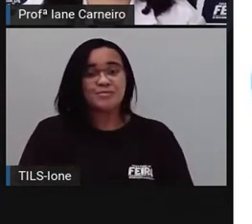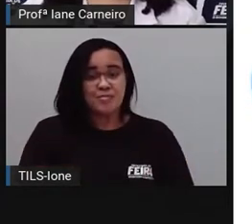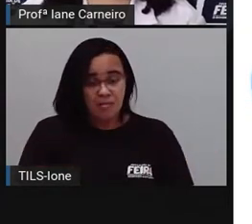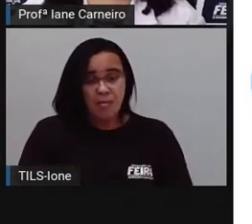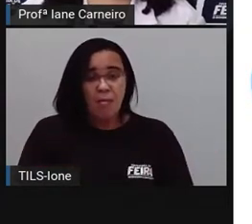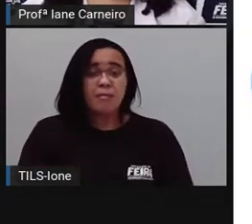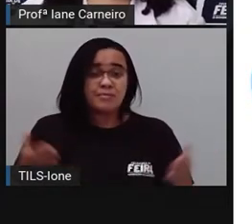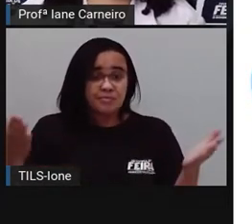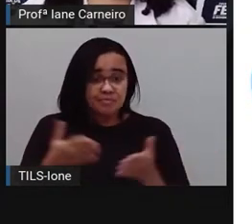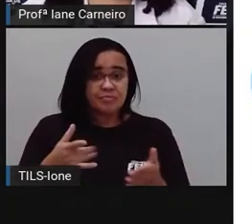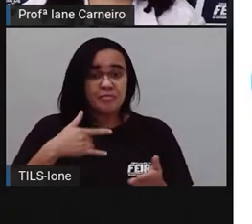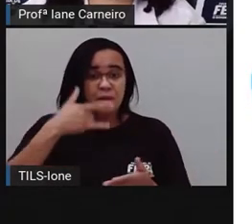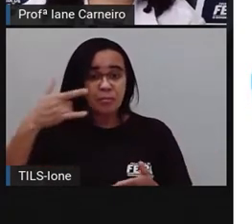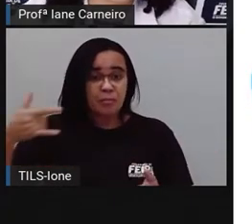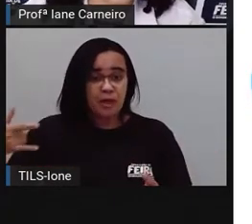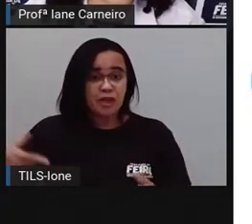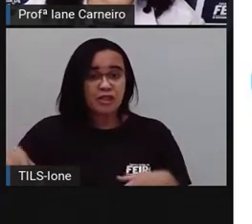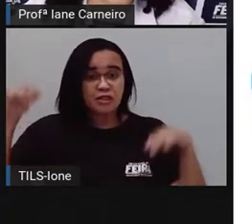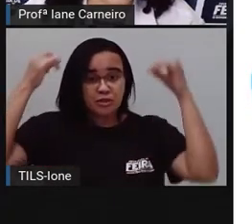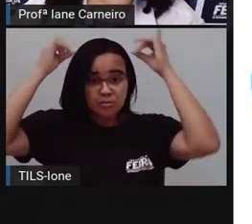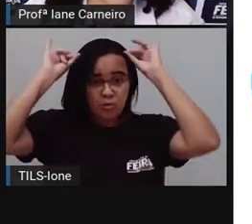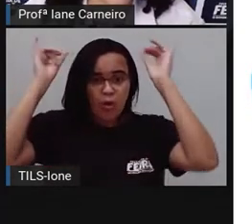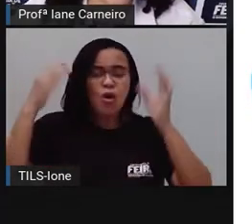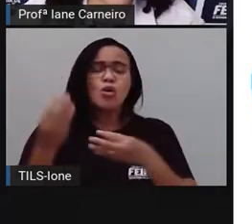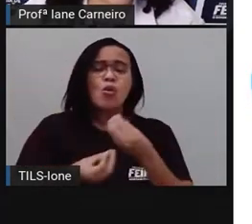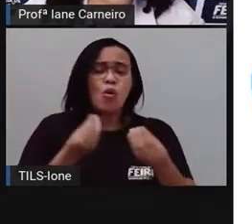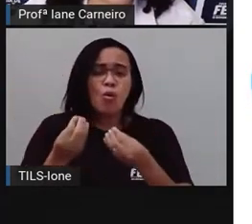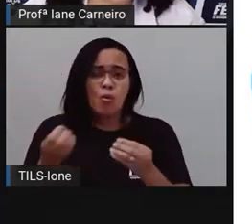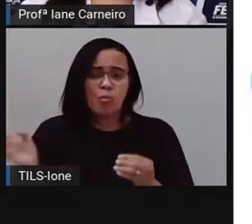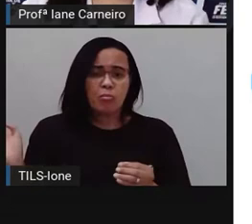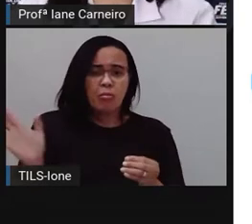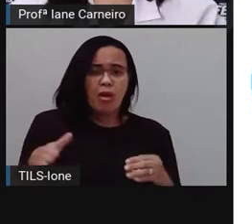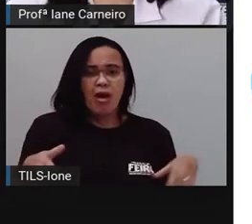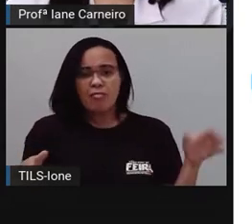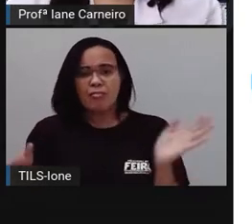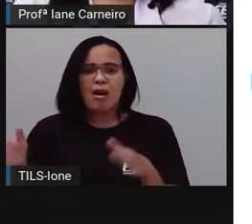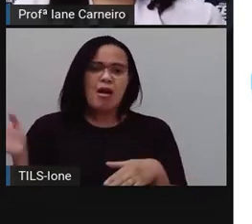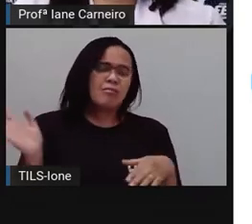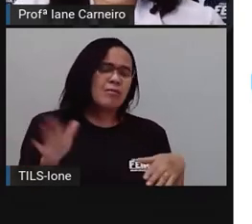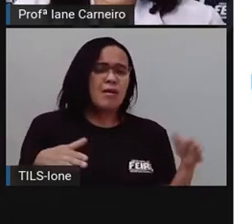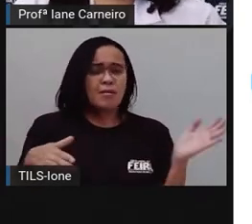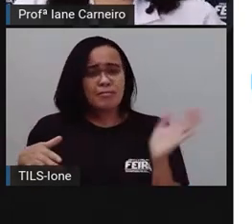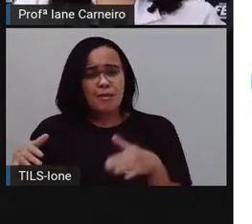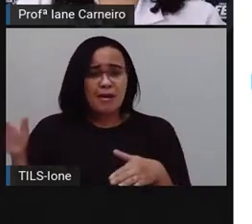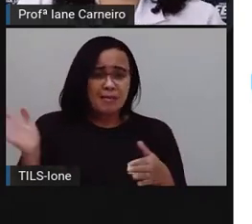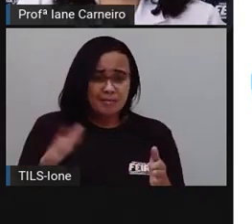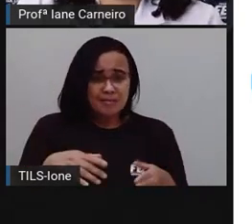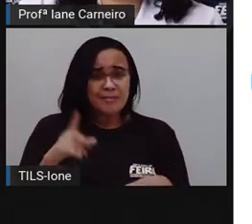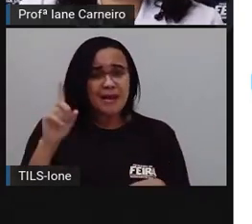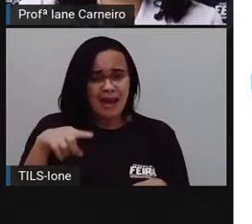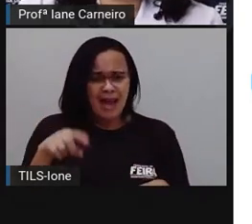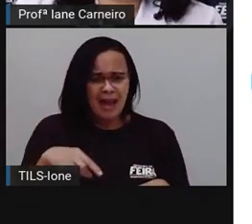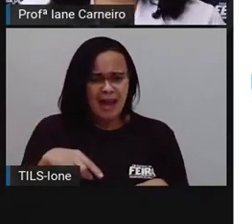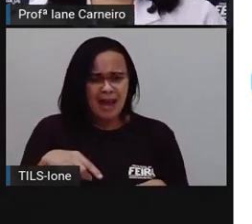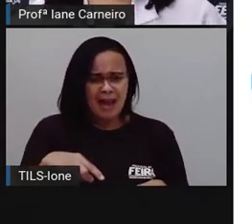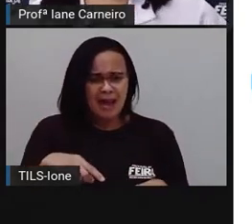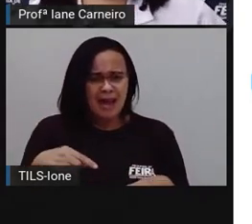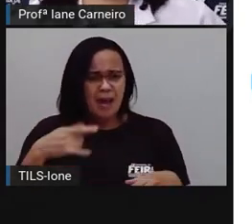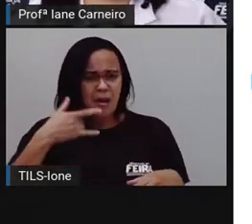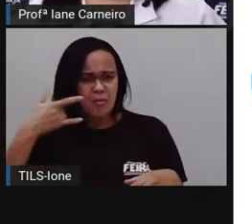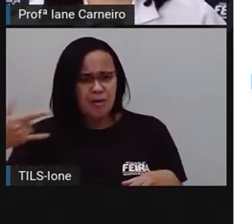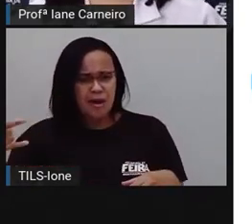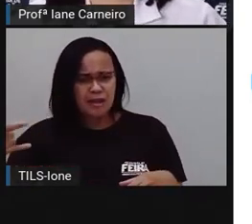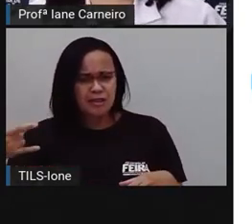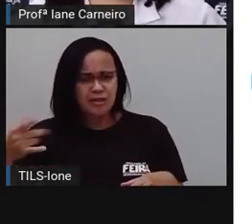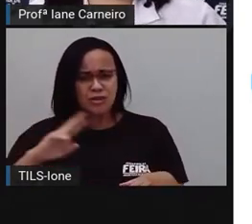Agora, a gente vai ver o peixe-boi. Olha só o peixe-boi. Vocês acham que o peixe-boi é um peixe ou é um